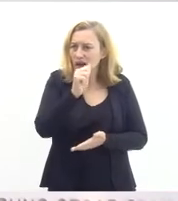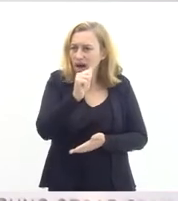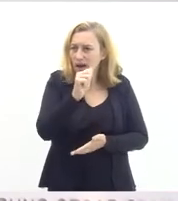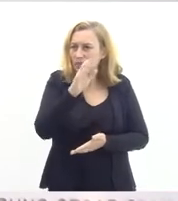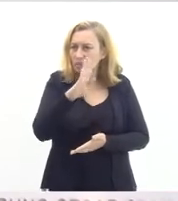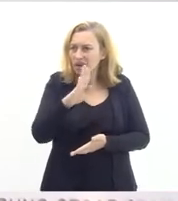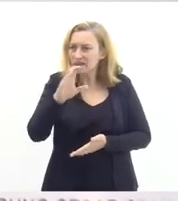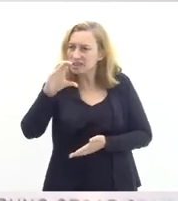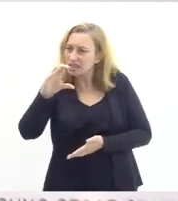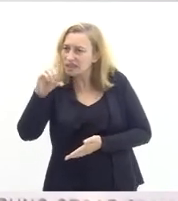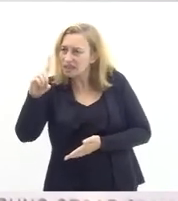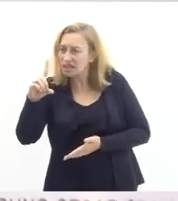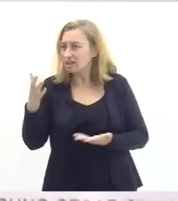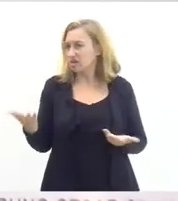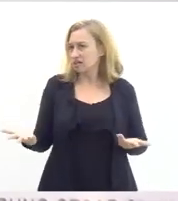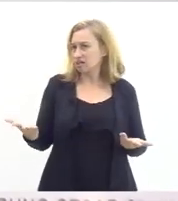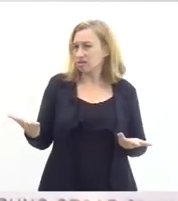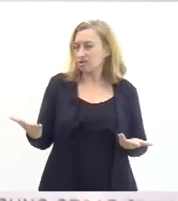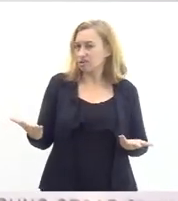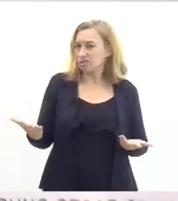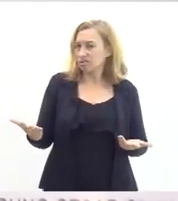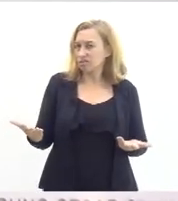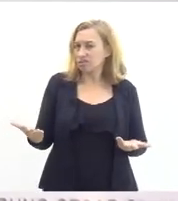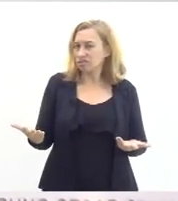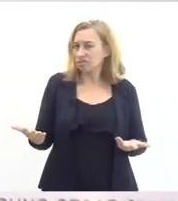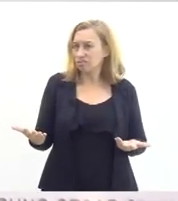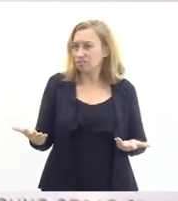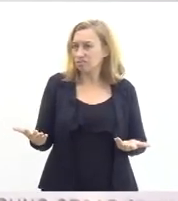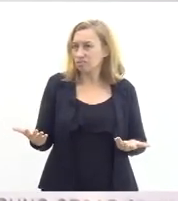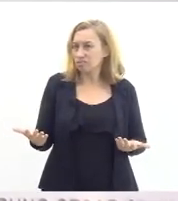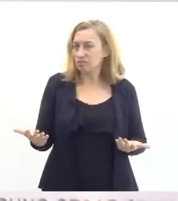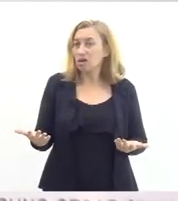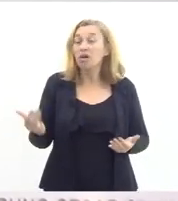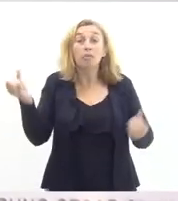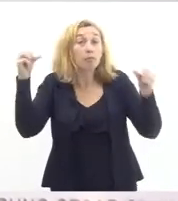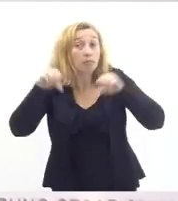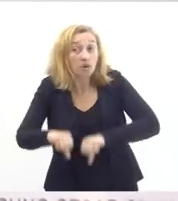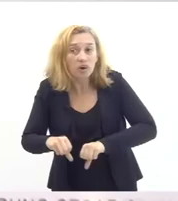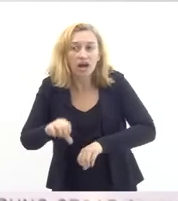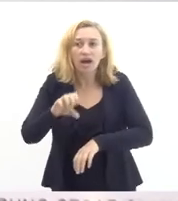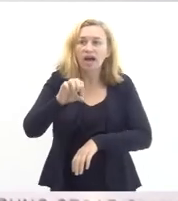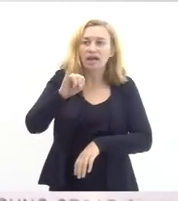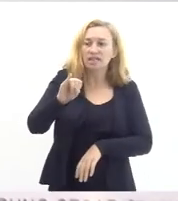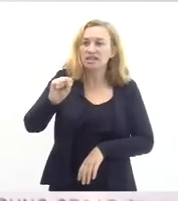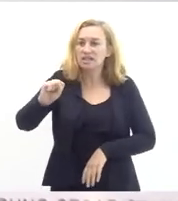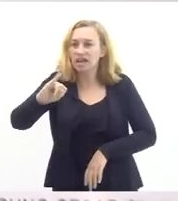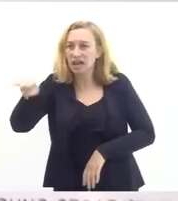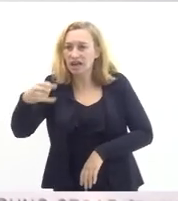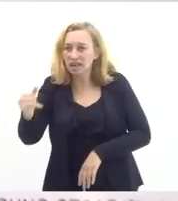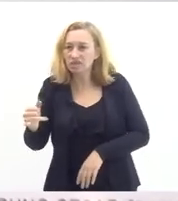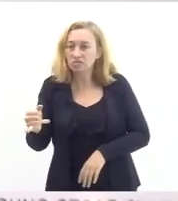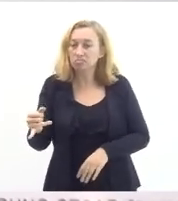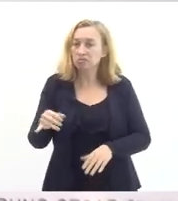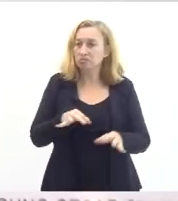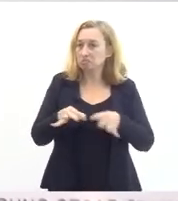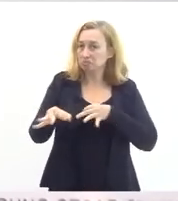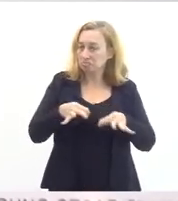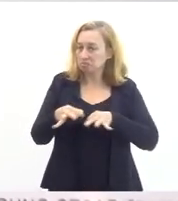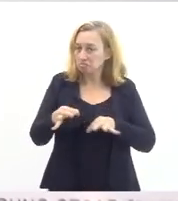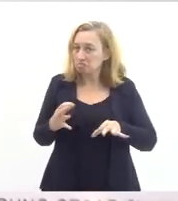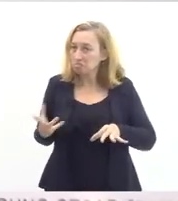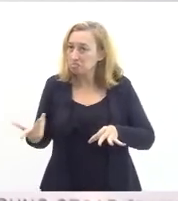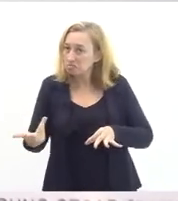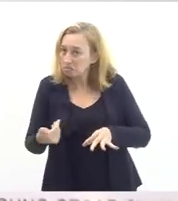tendo nenhum tipo de acolhimento para piorar o ISERJ tem um projeto de excelência que o projeto de